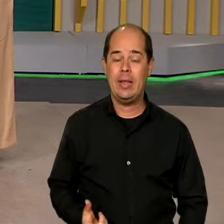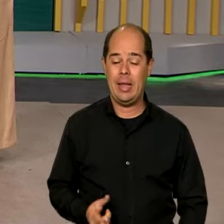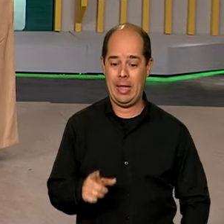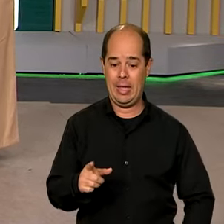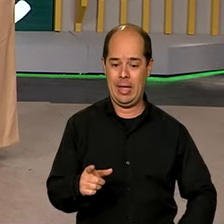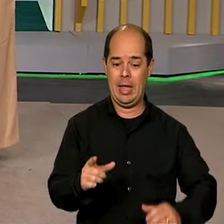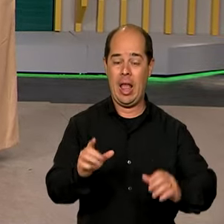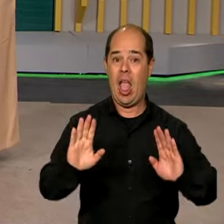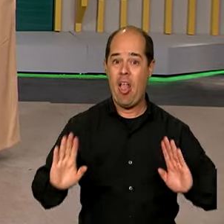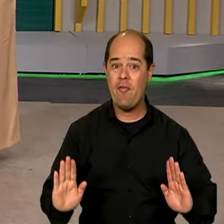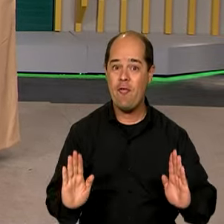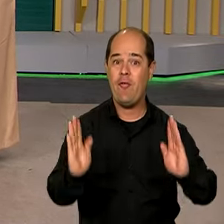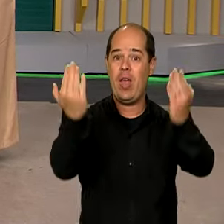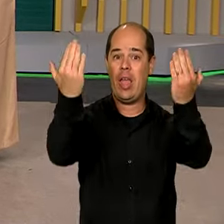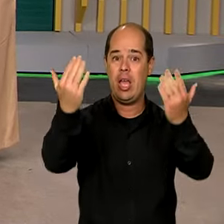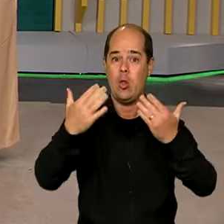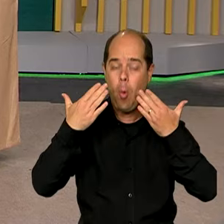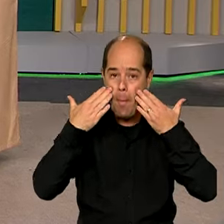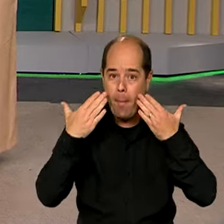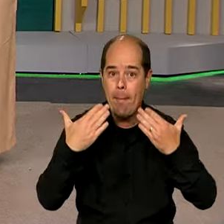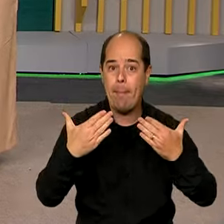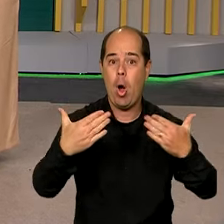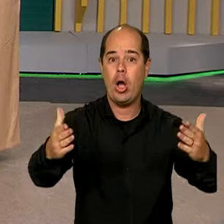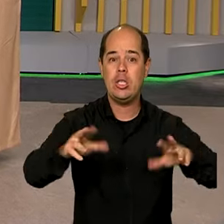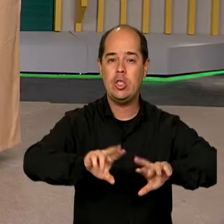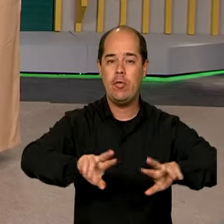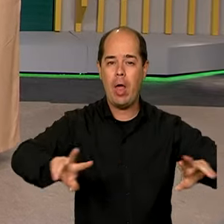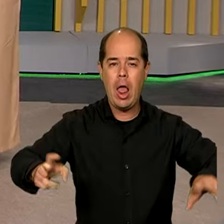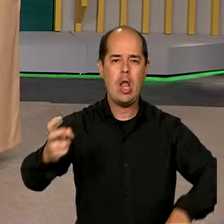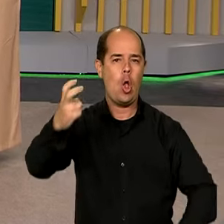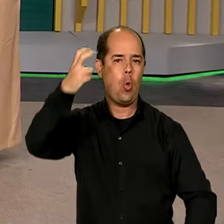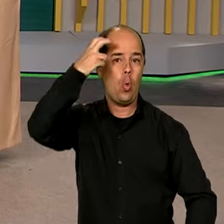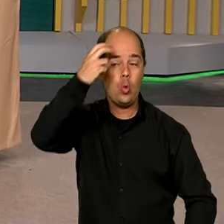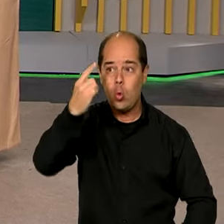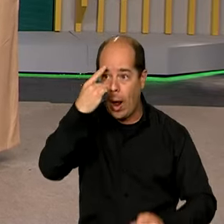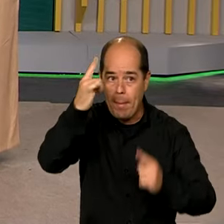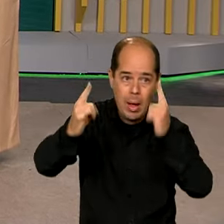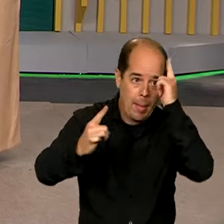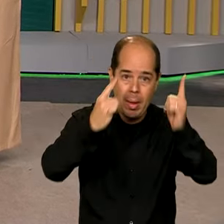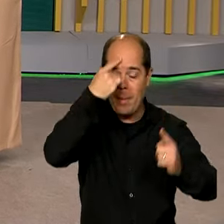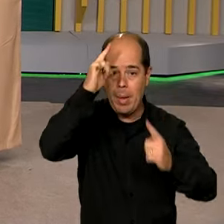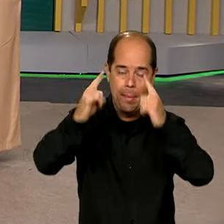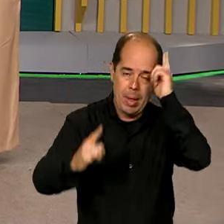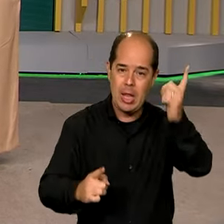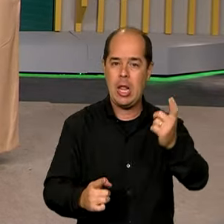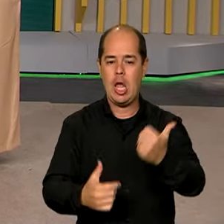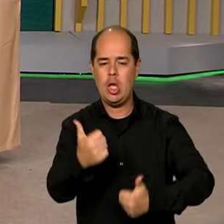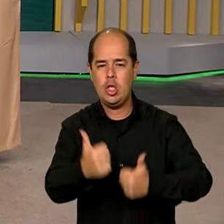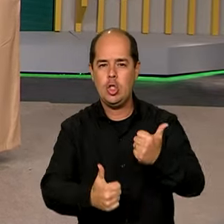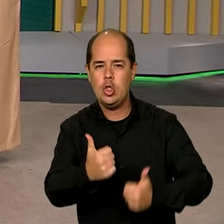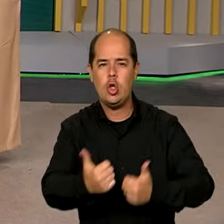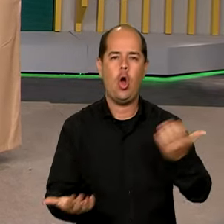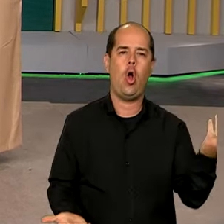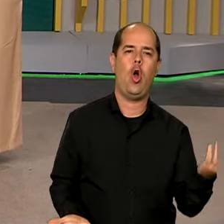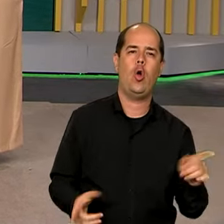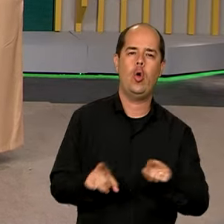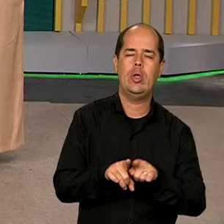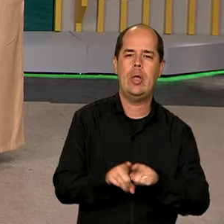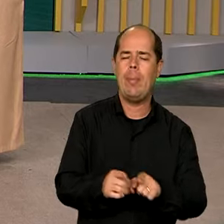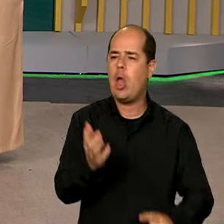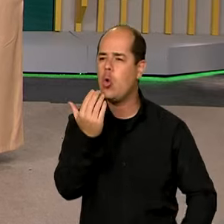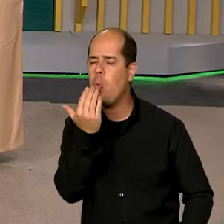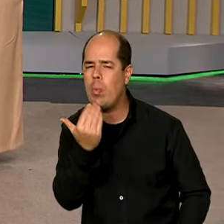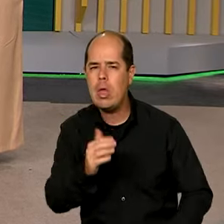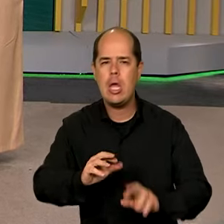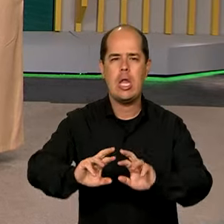inclui artesanato, apresentações audiovisuais e de design, além de jogos eletrônicos e culinária tradicional. É verdade. A